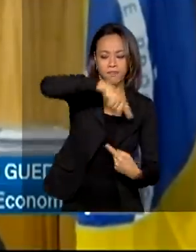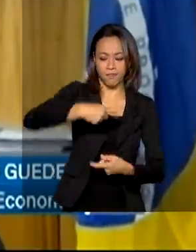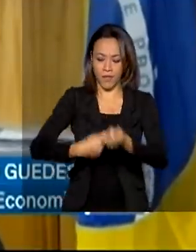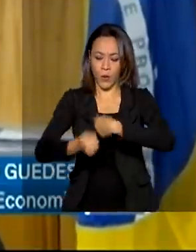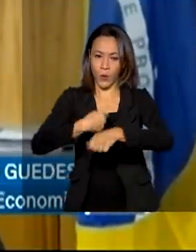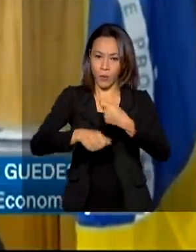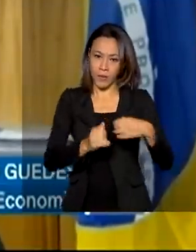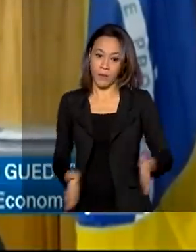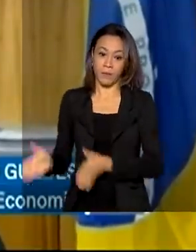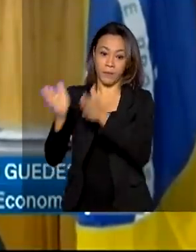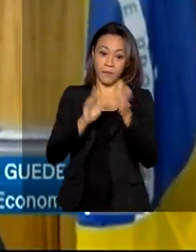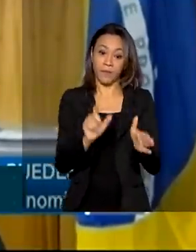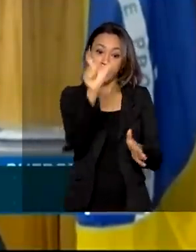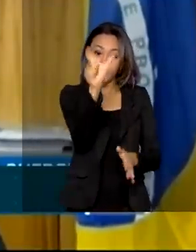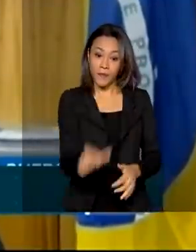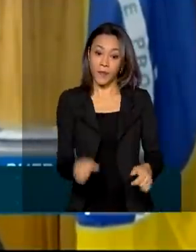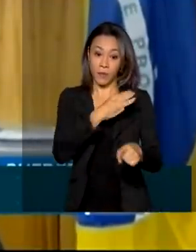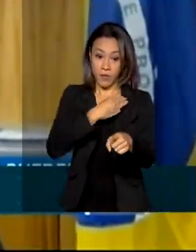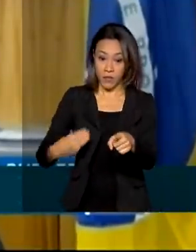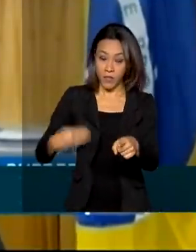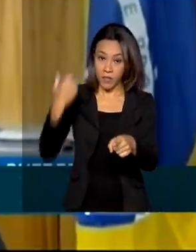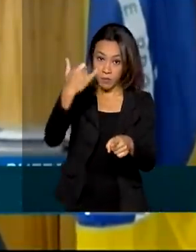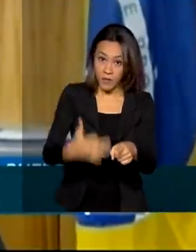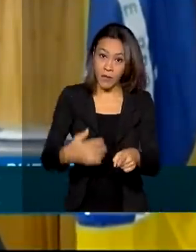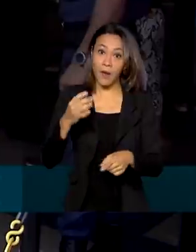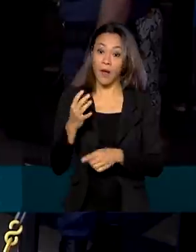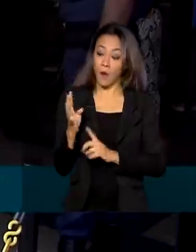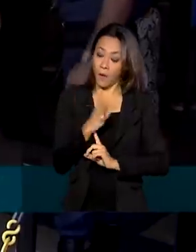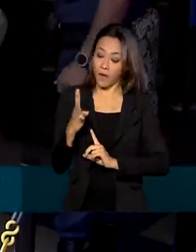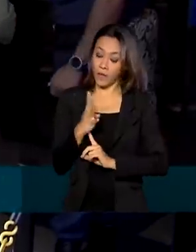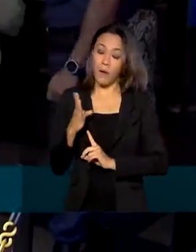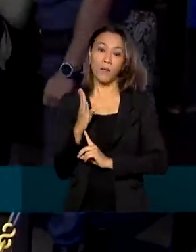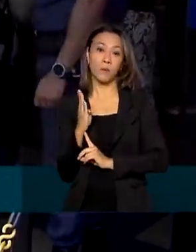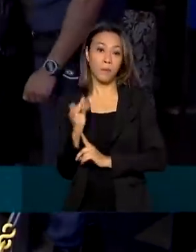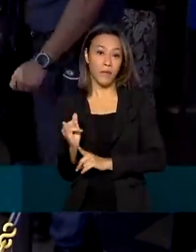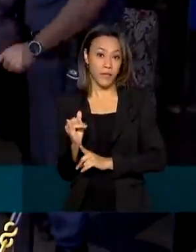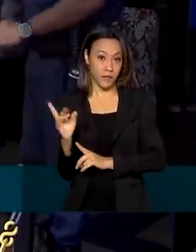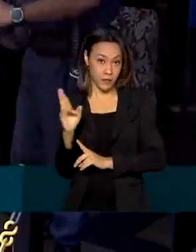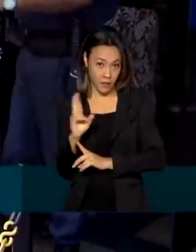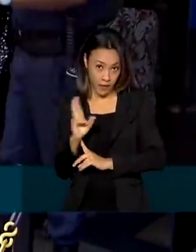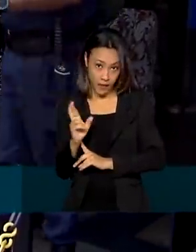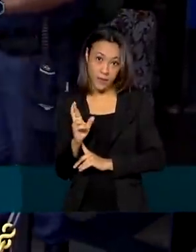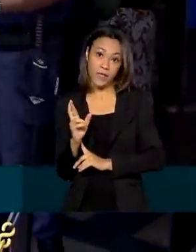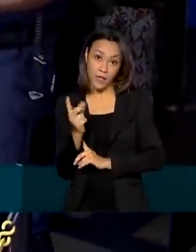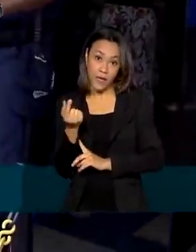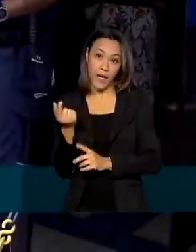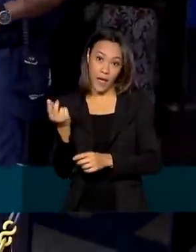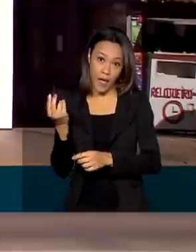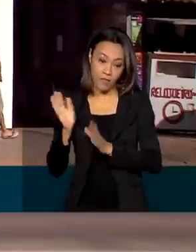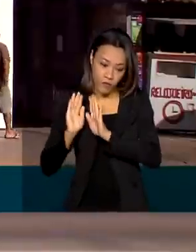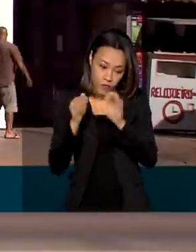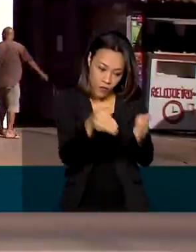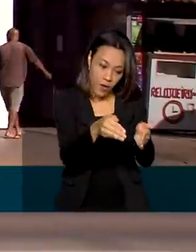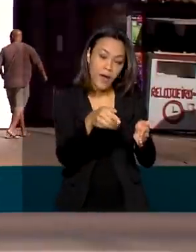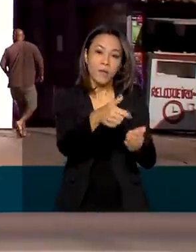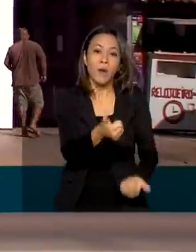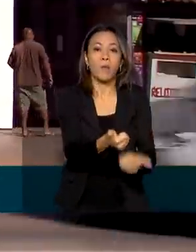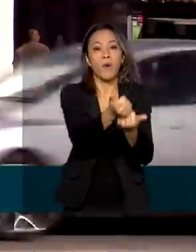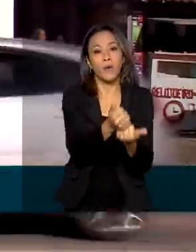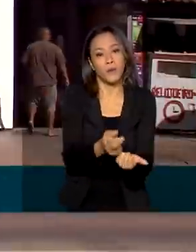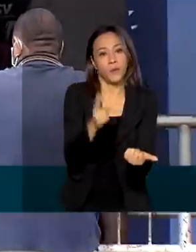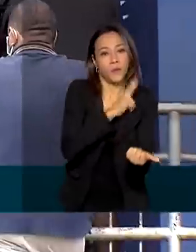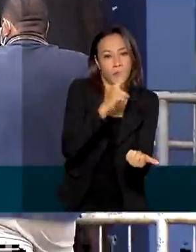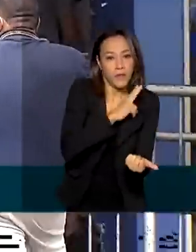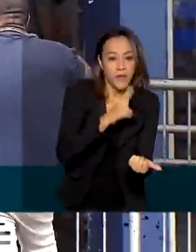Guedes, além dos 44 bilhões de reais reservados para o auxílio emergencial neste ano, o governo vai antecipar, sem impacto